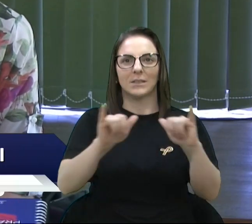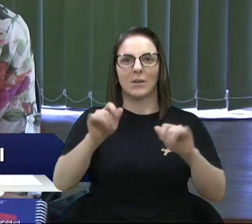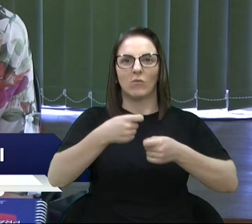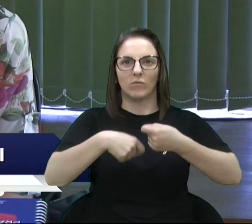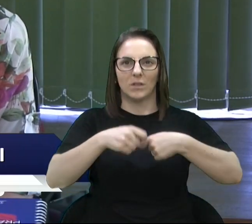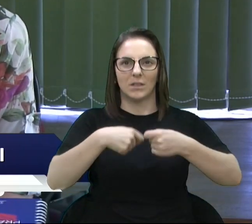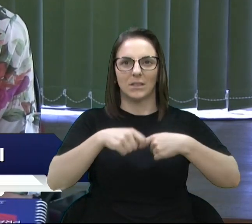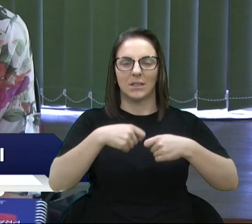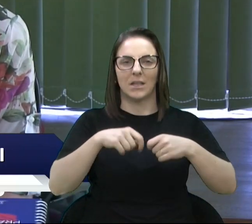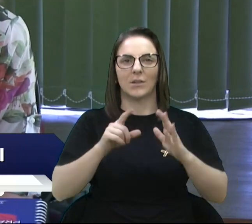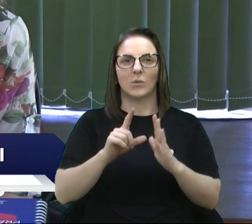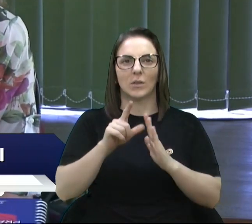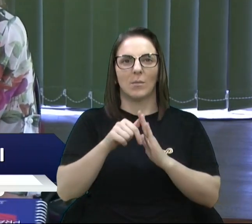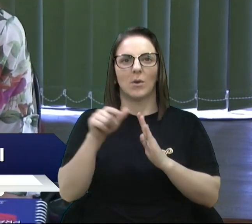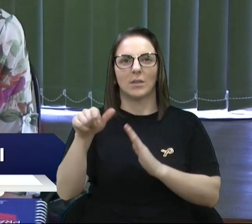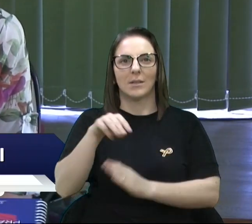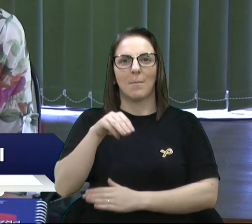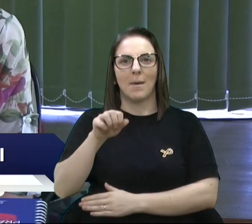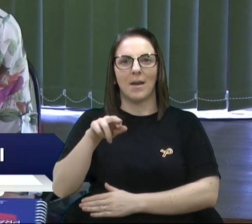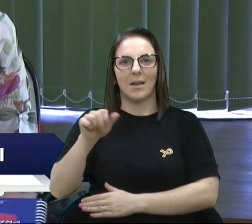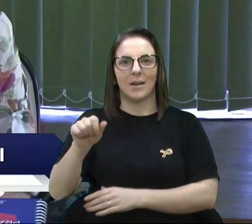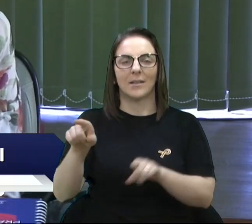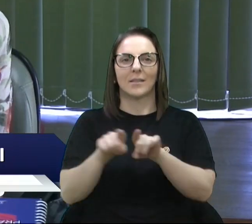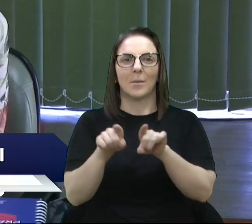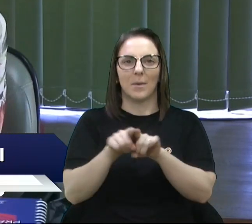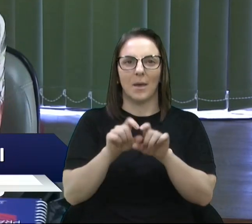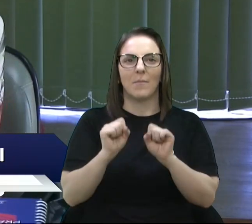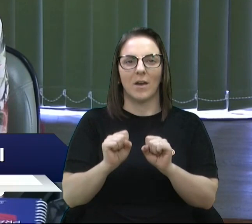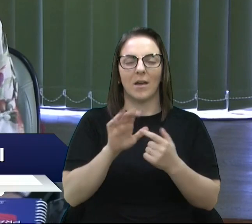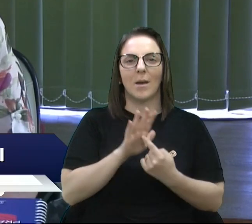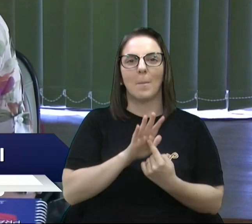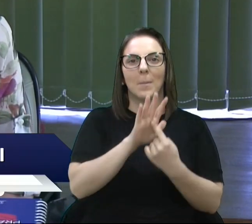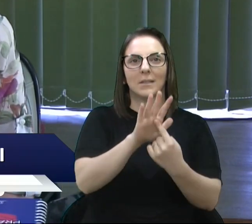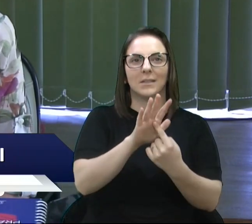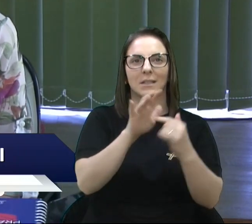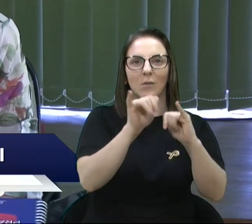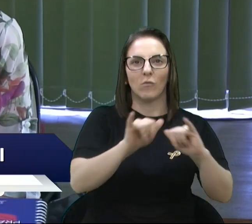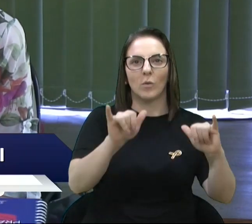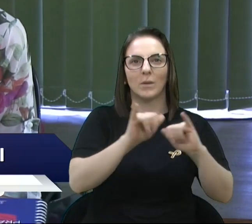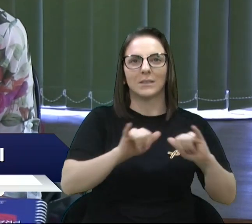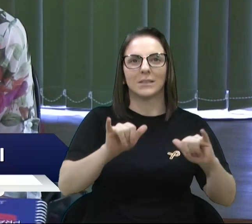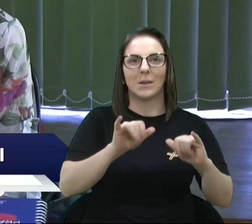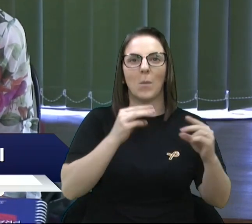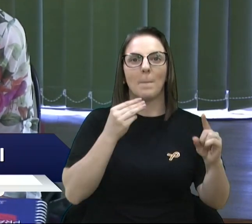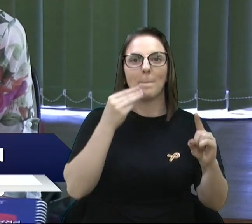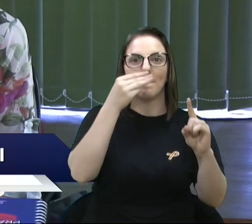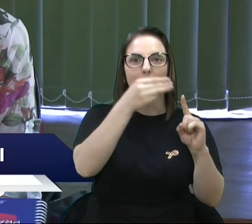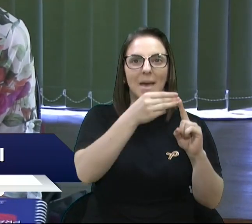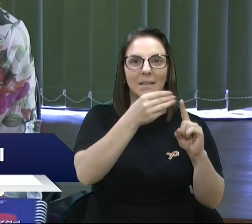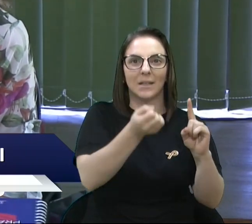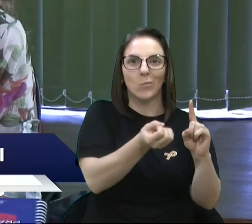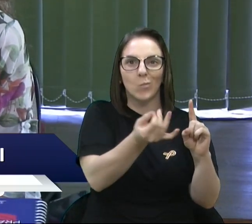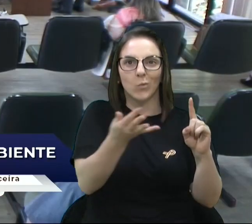pode também, vai fazer a apresentação dos dados a respeito das metas quantitativas.